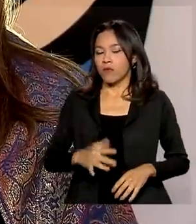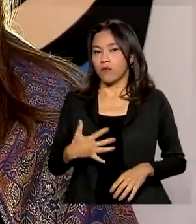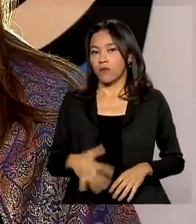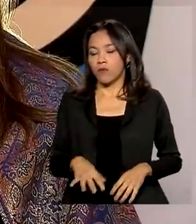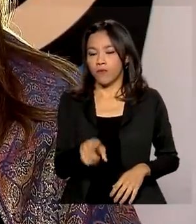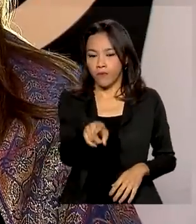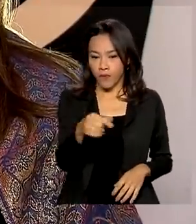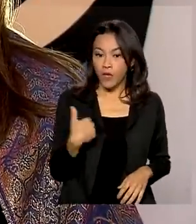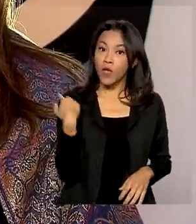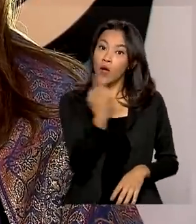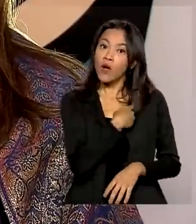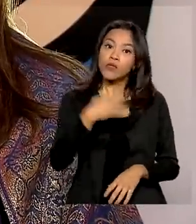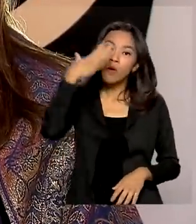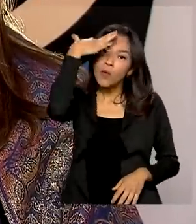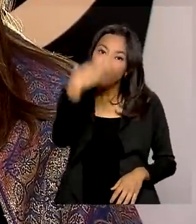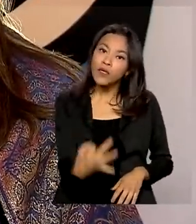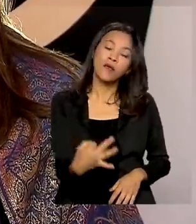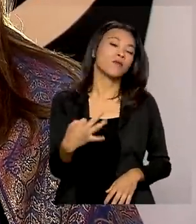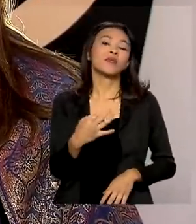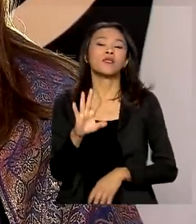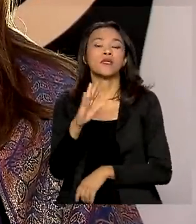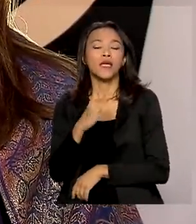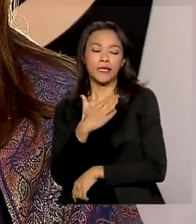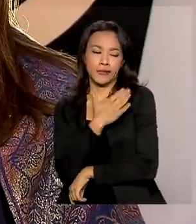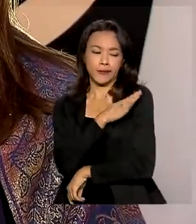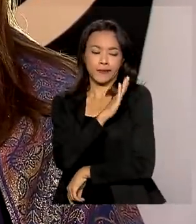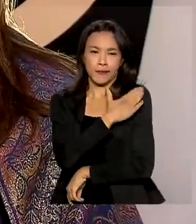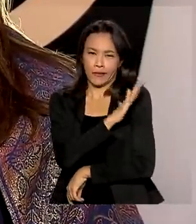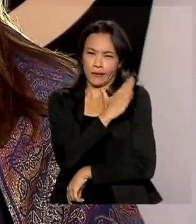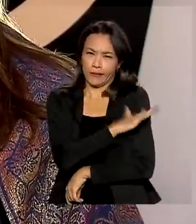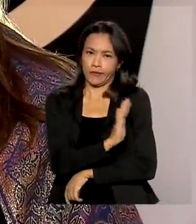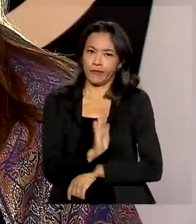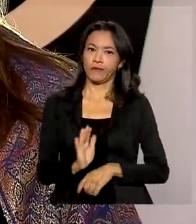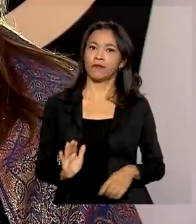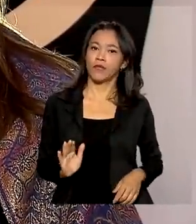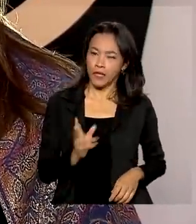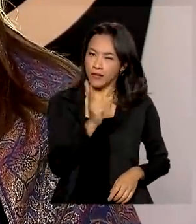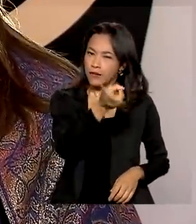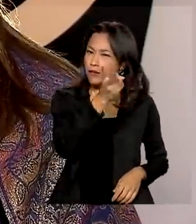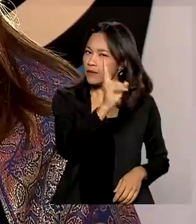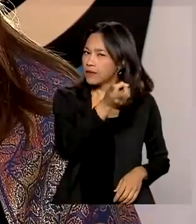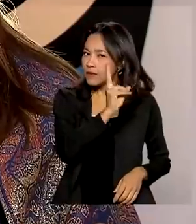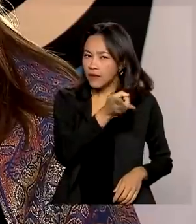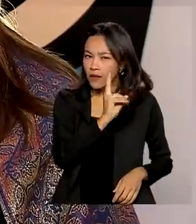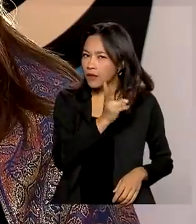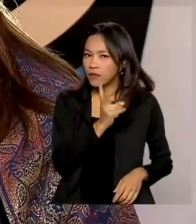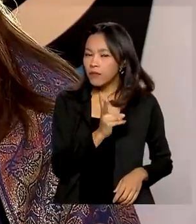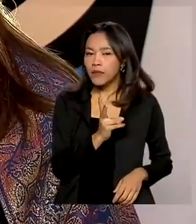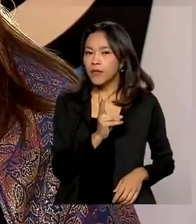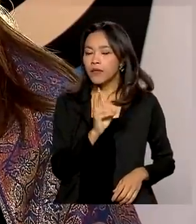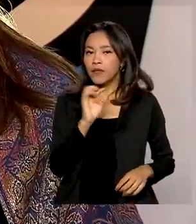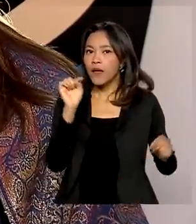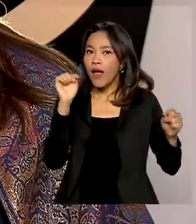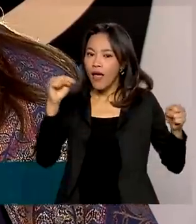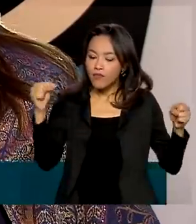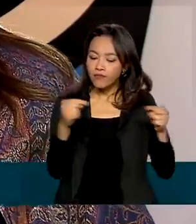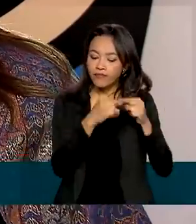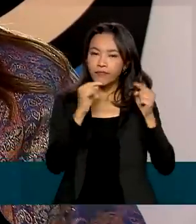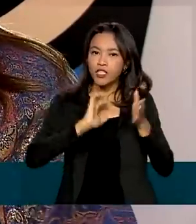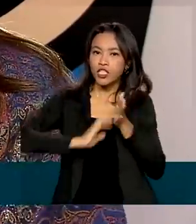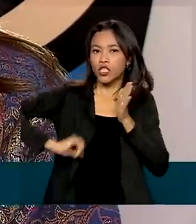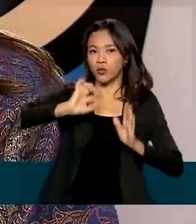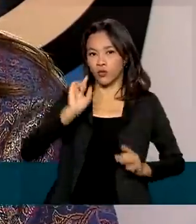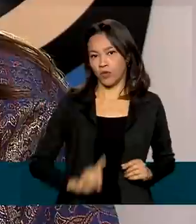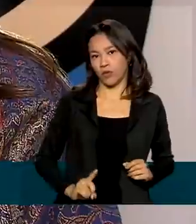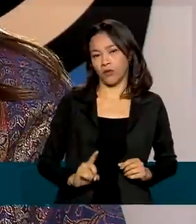discriminação, ela ocorre sempre na esteira de alguma violação de direitos associadas. Uma vez